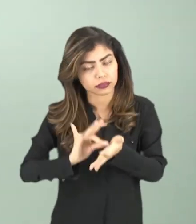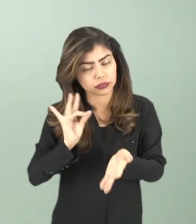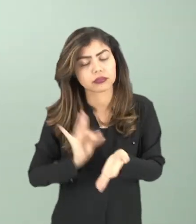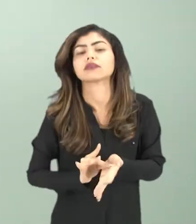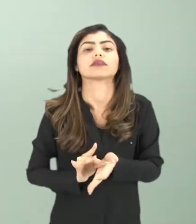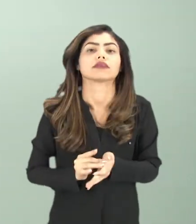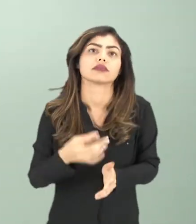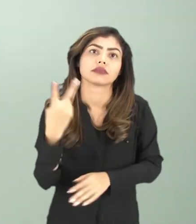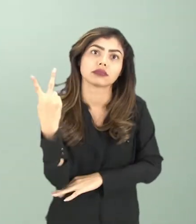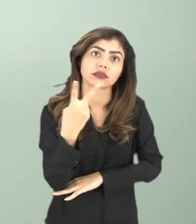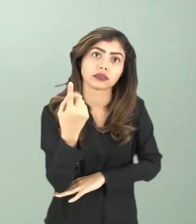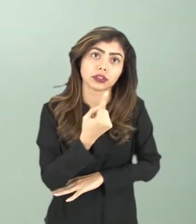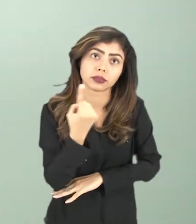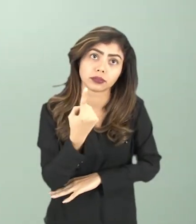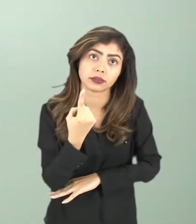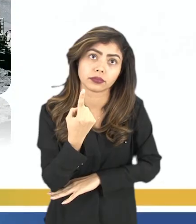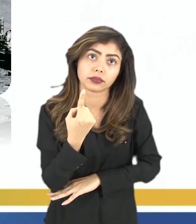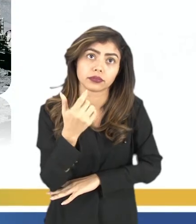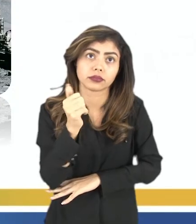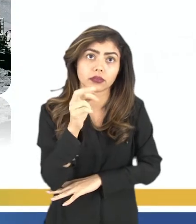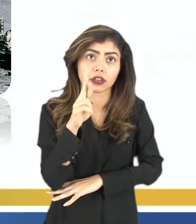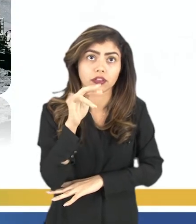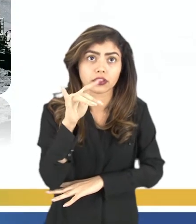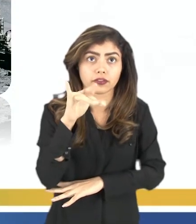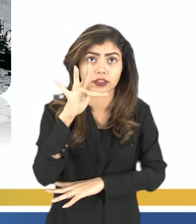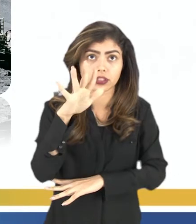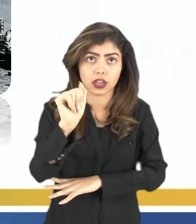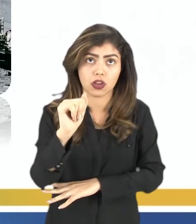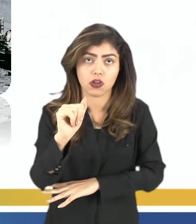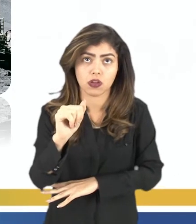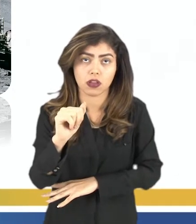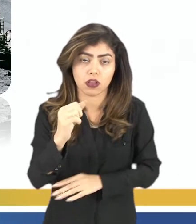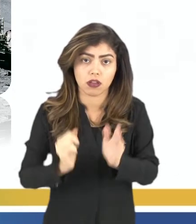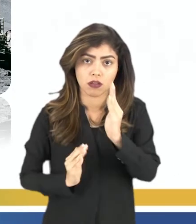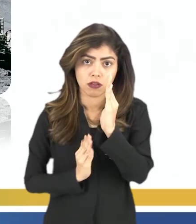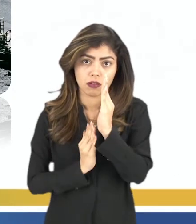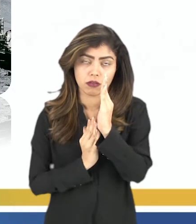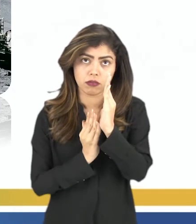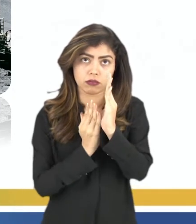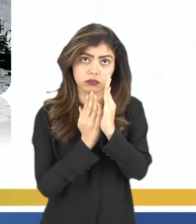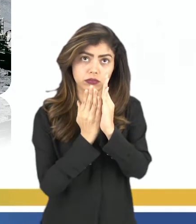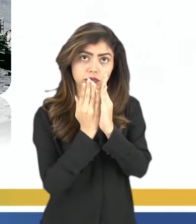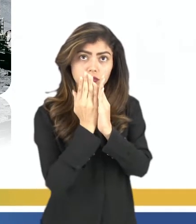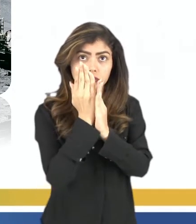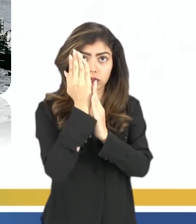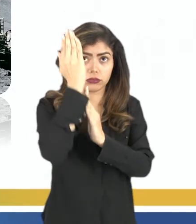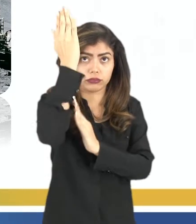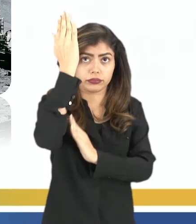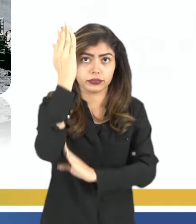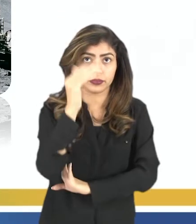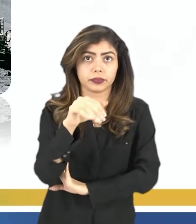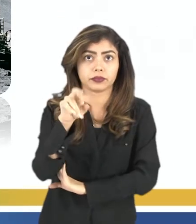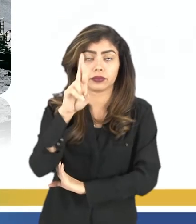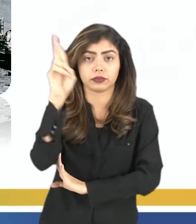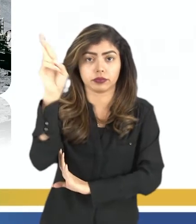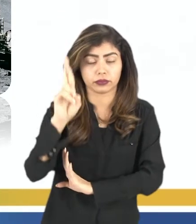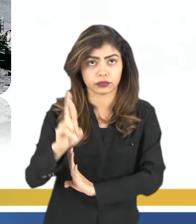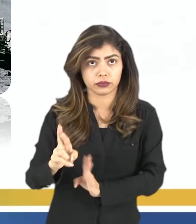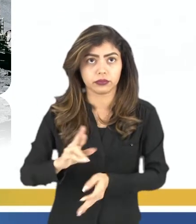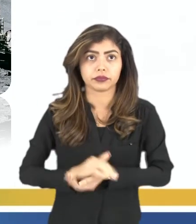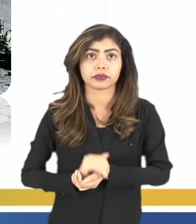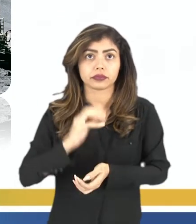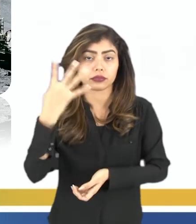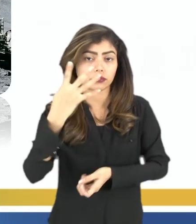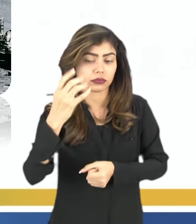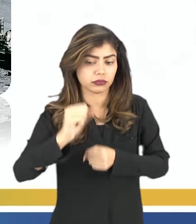tem o primeiro satélite artificial, que é lançado no espaço, em 57, é pelos russos, né? Quatro